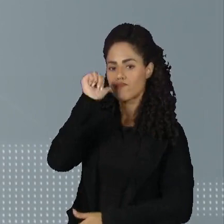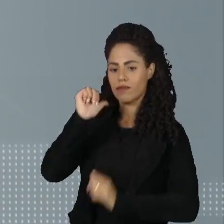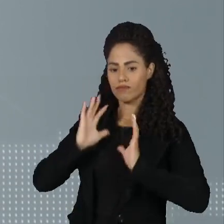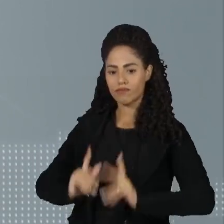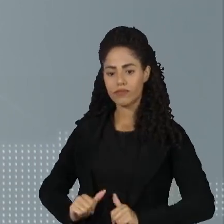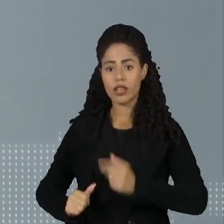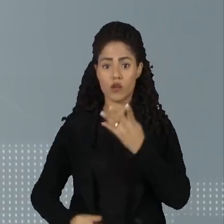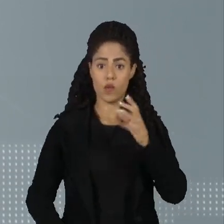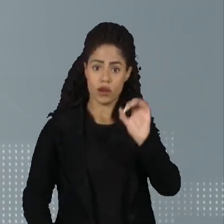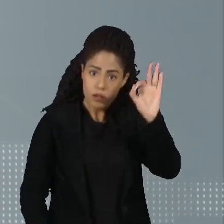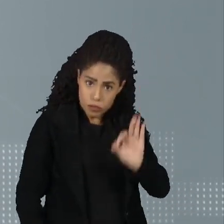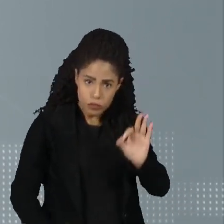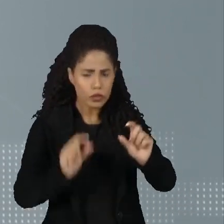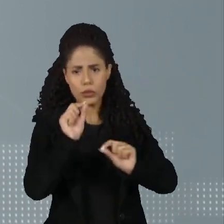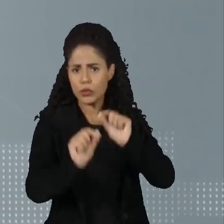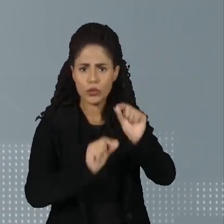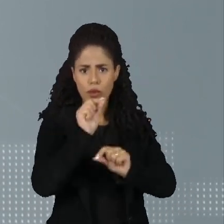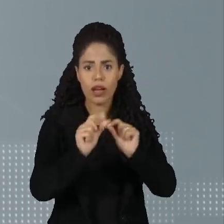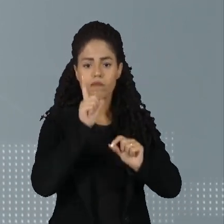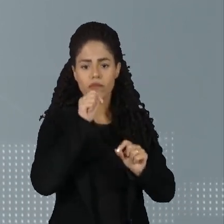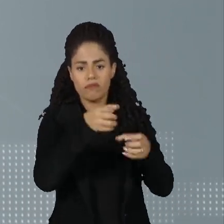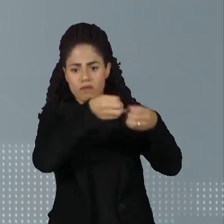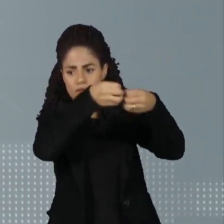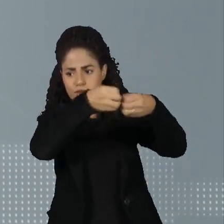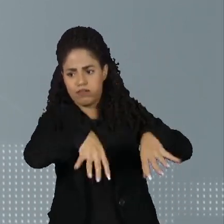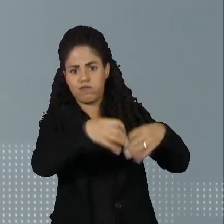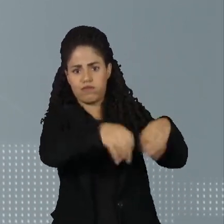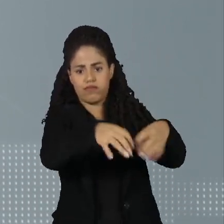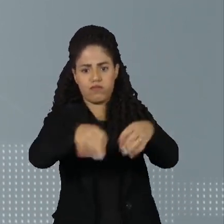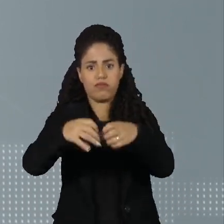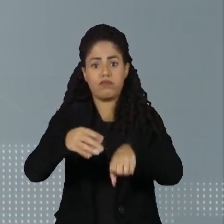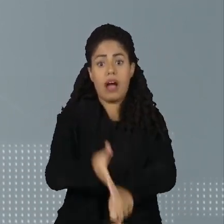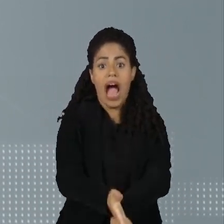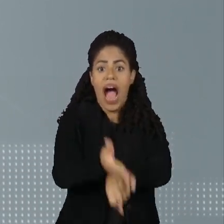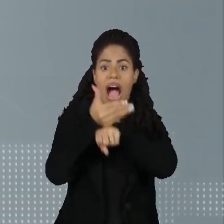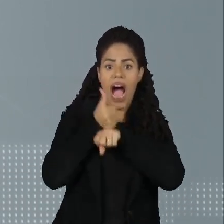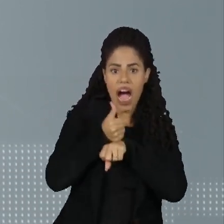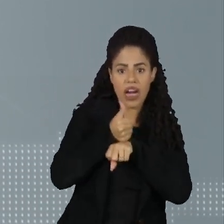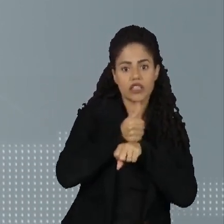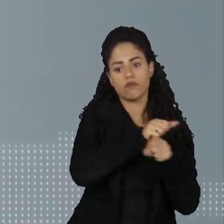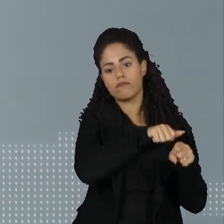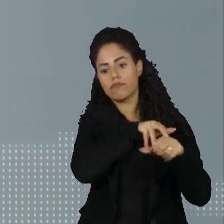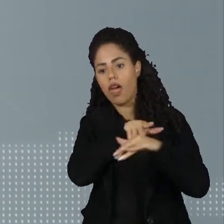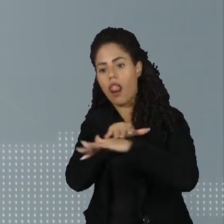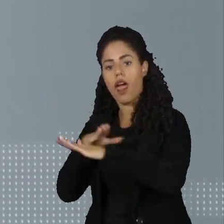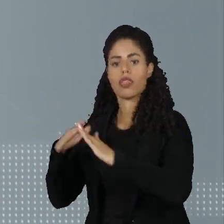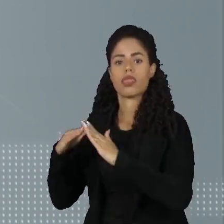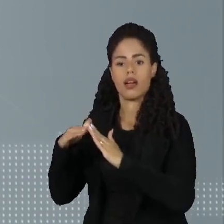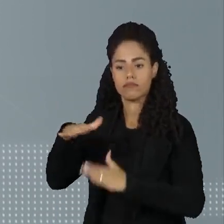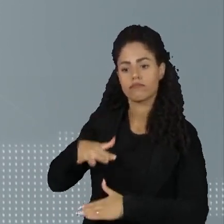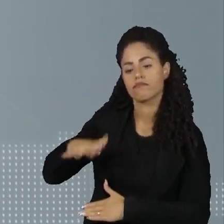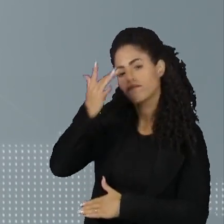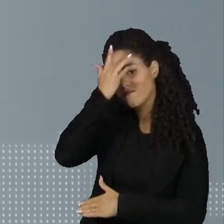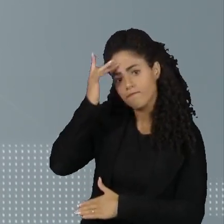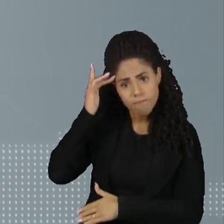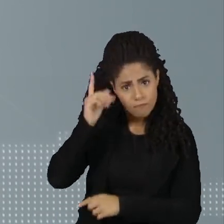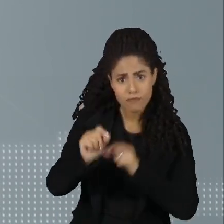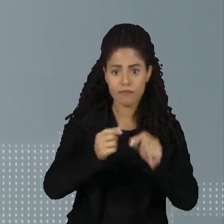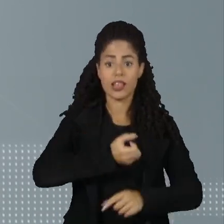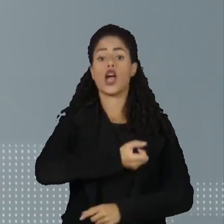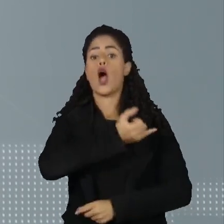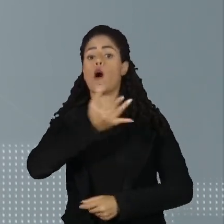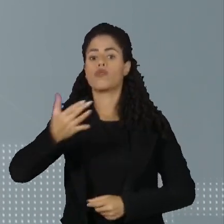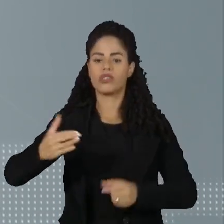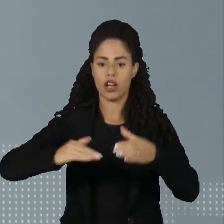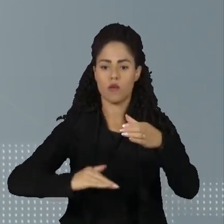40% da água é desperdiçada antes de chegar nas residências do país. Apenas o volume perdido